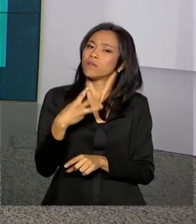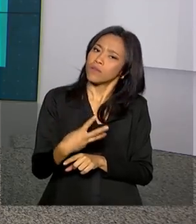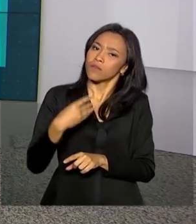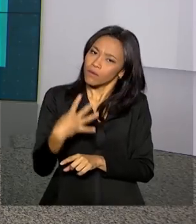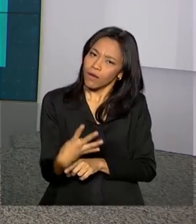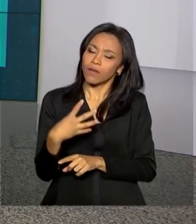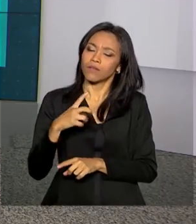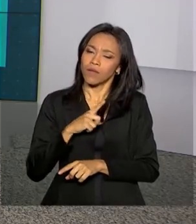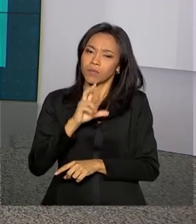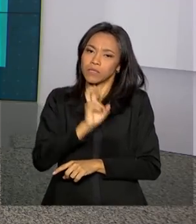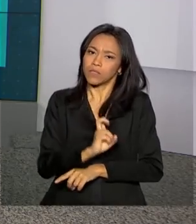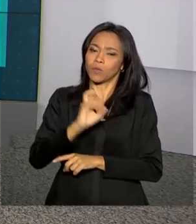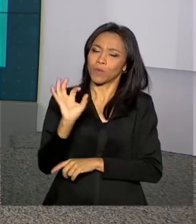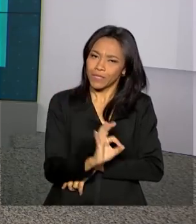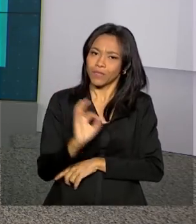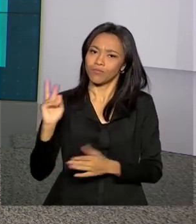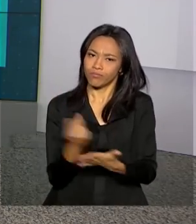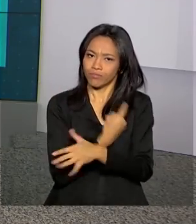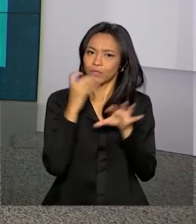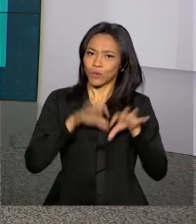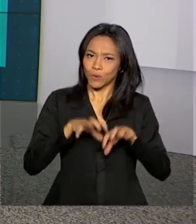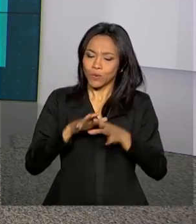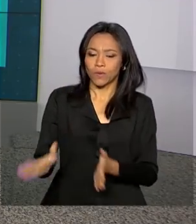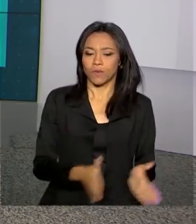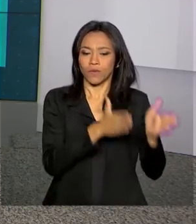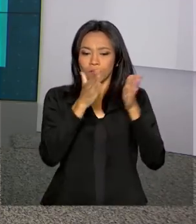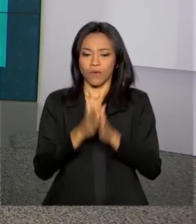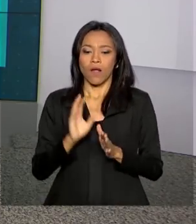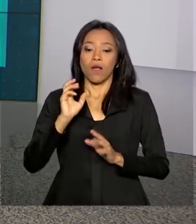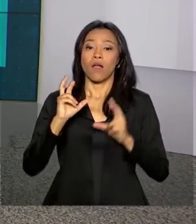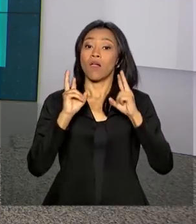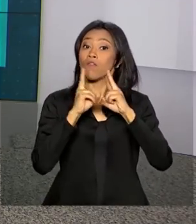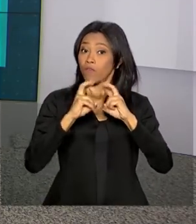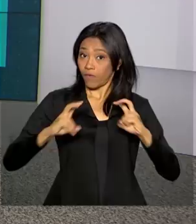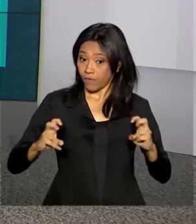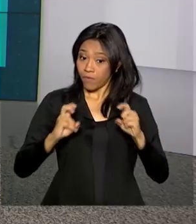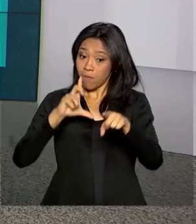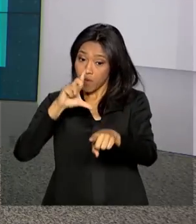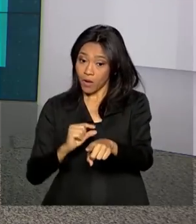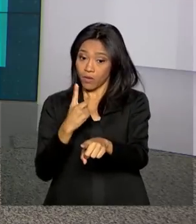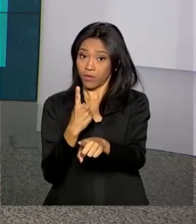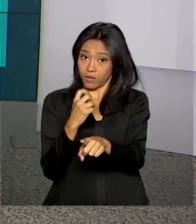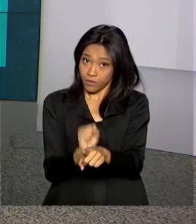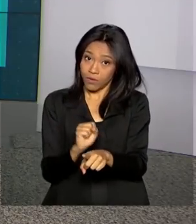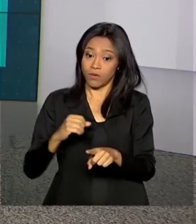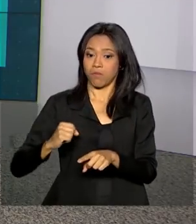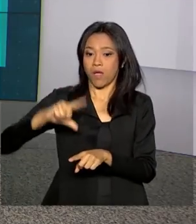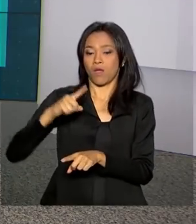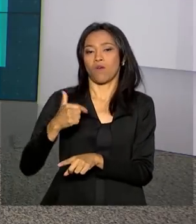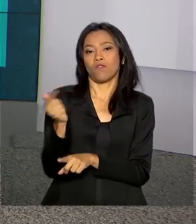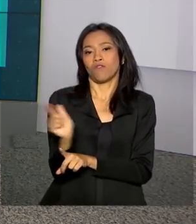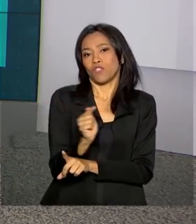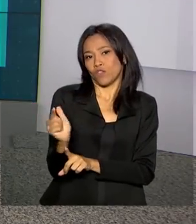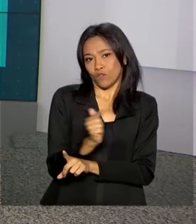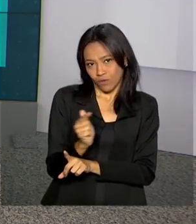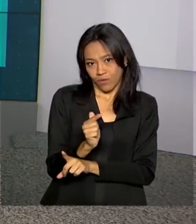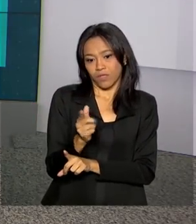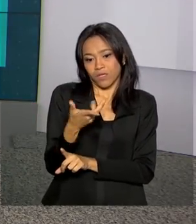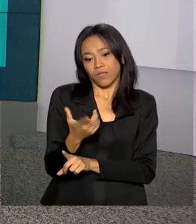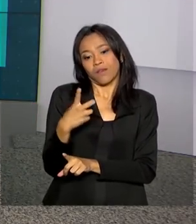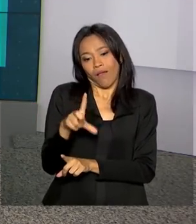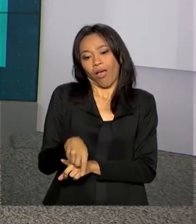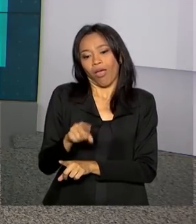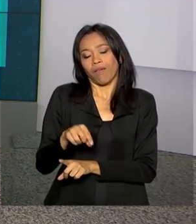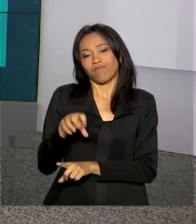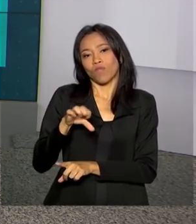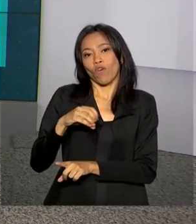Nós temos 5% de possibilidade de chuva. E Florianópolis, mínima de 18, máxima de 22 graus, com 90% de